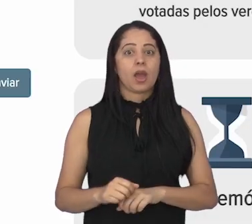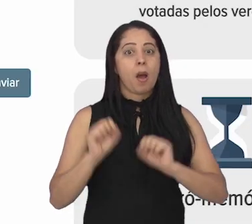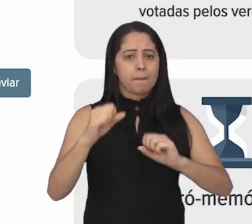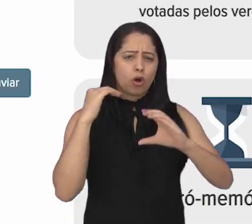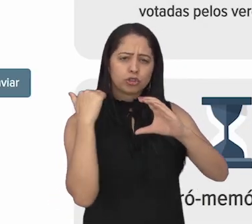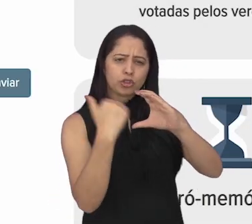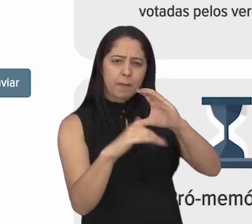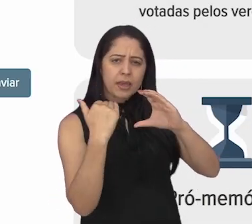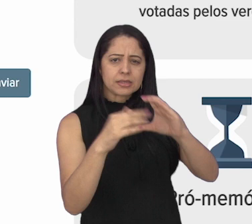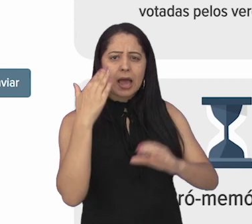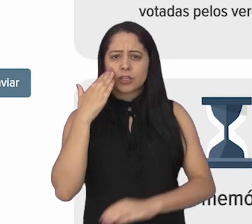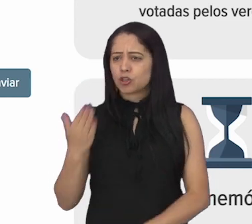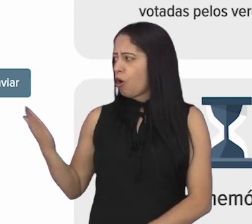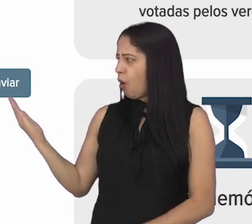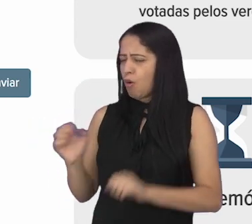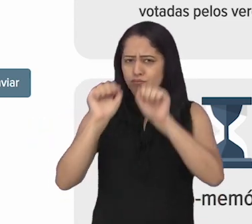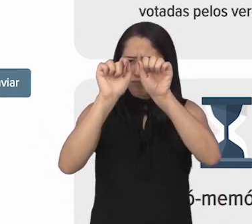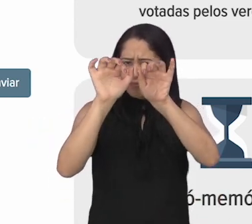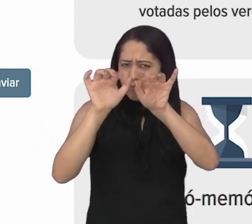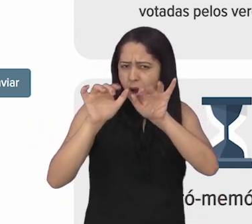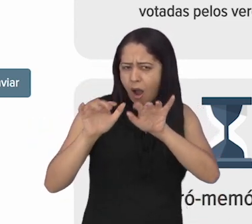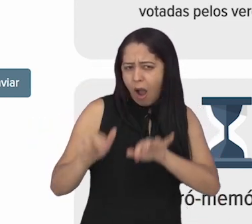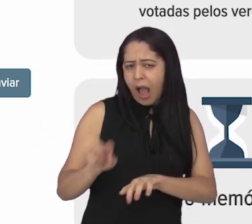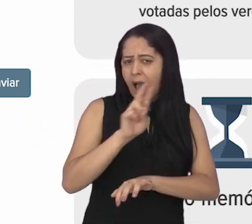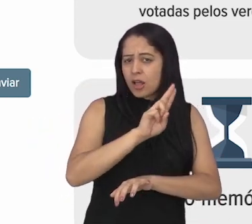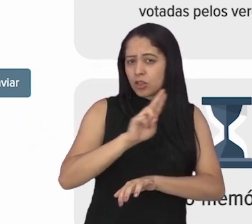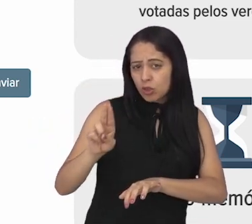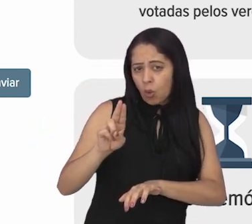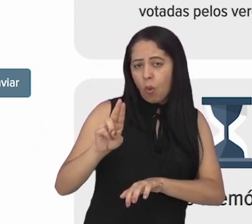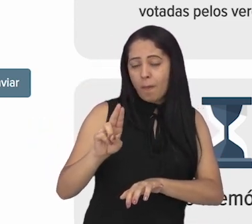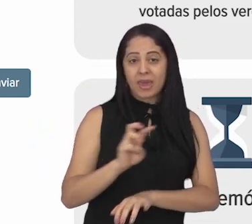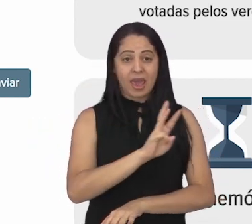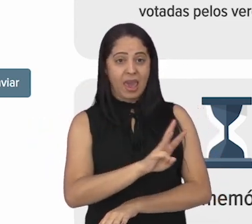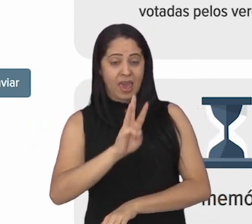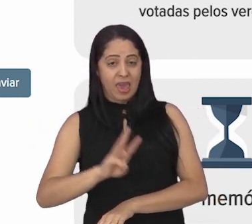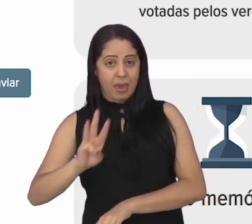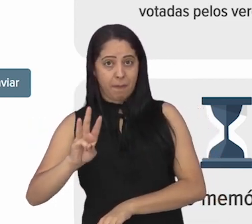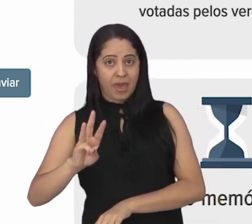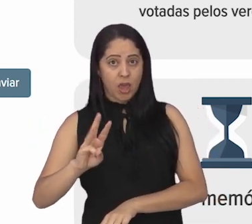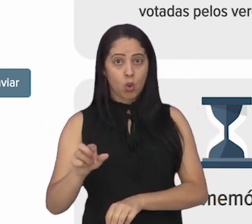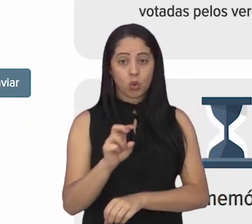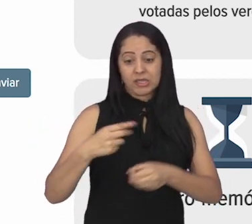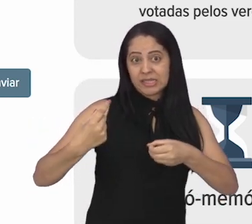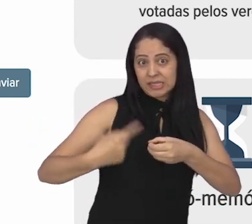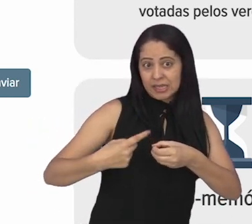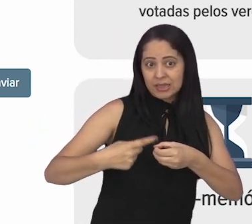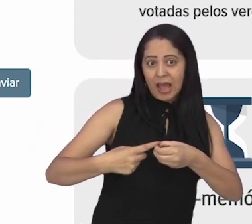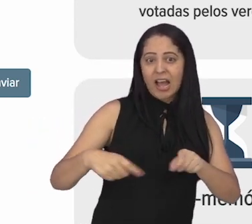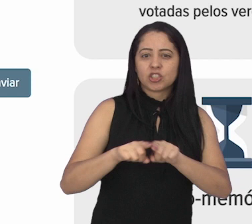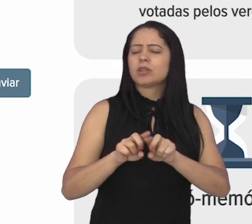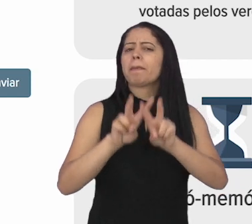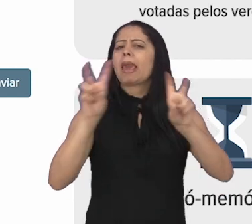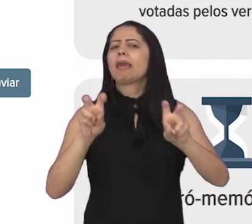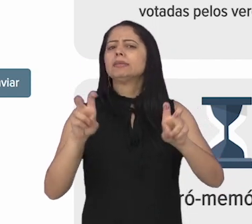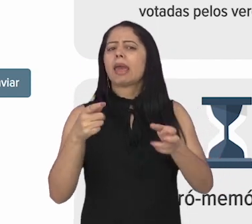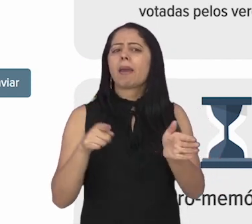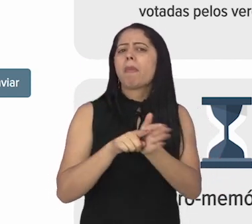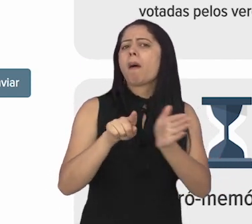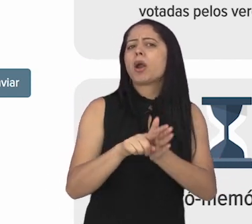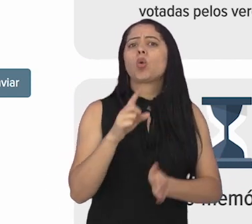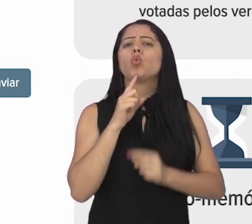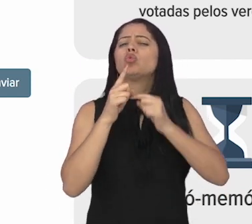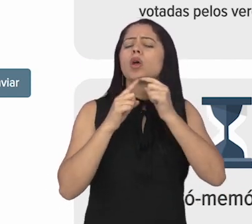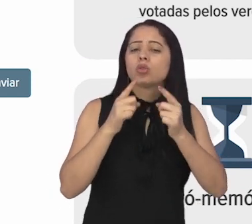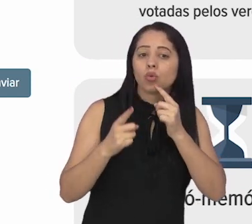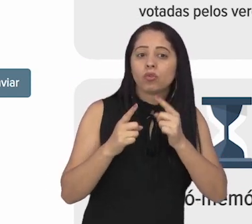Para deixar a sua mensagem, basta preencher o formulário com o nome, e-mail, cidade e o assunto